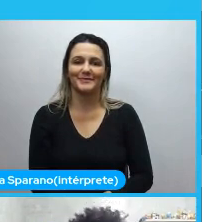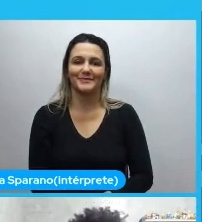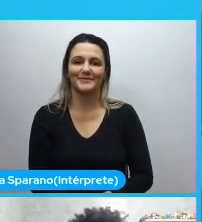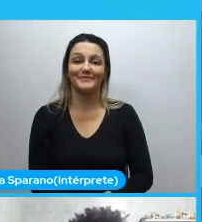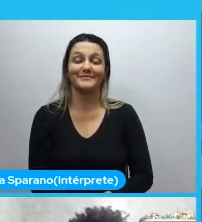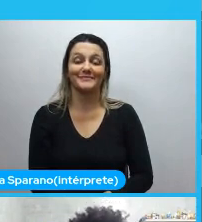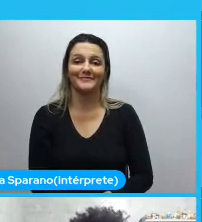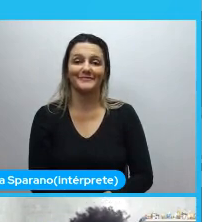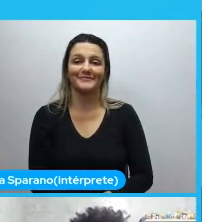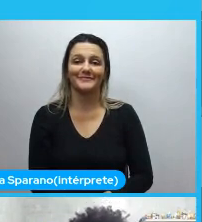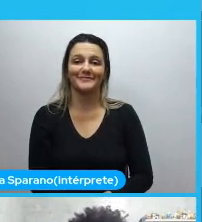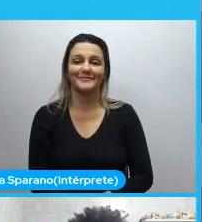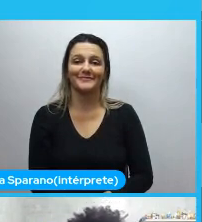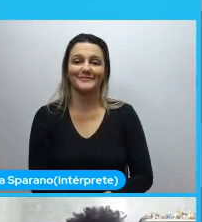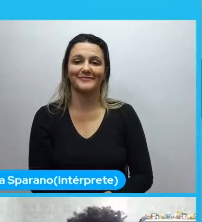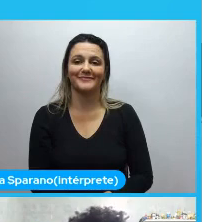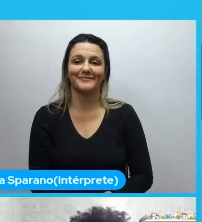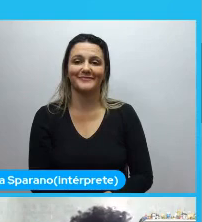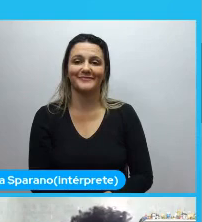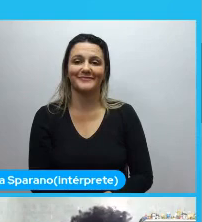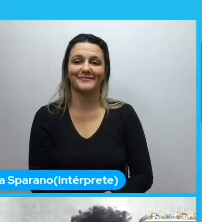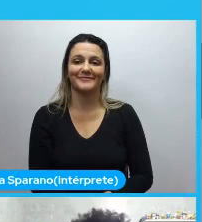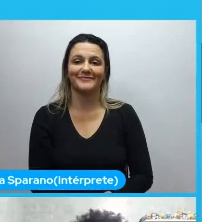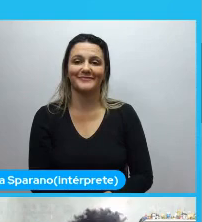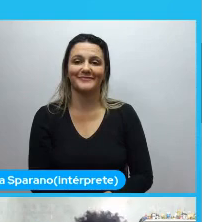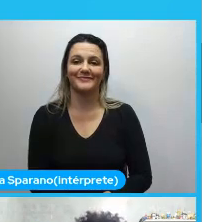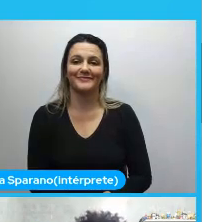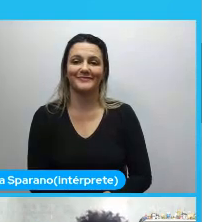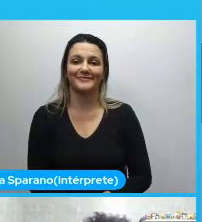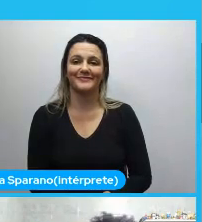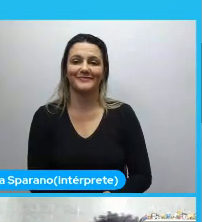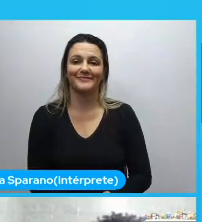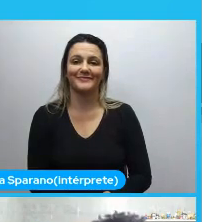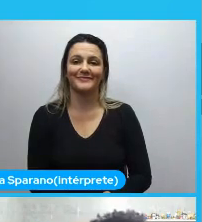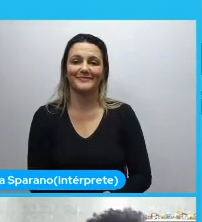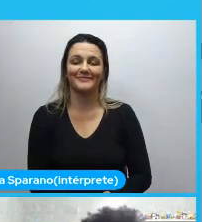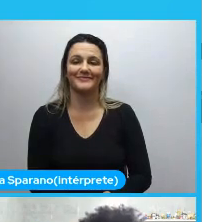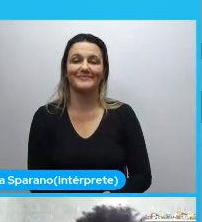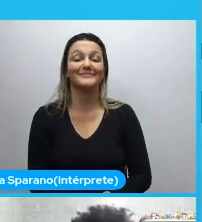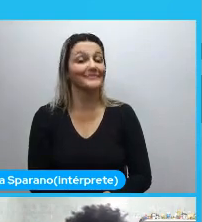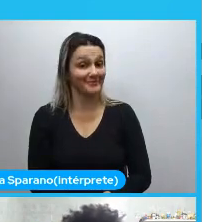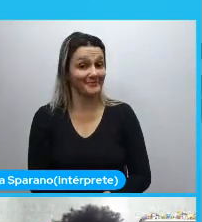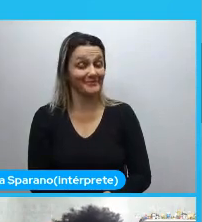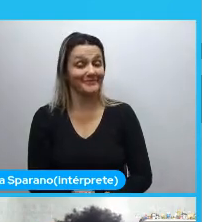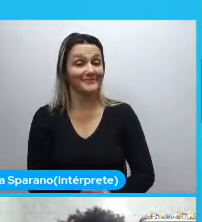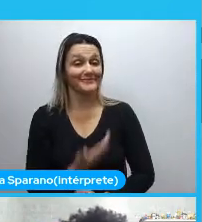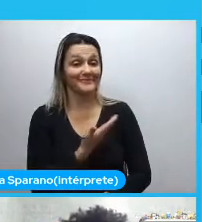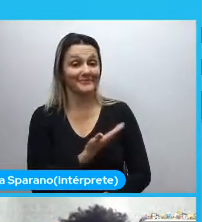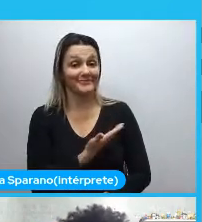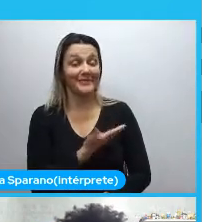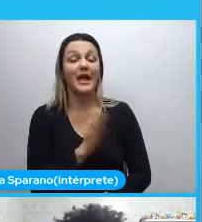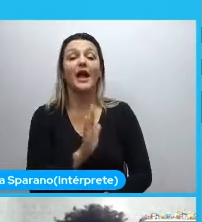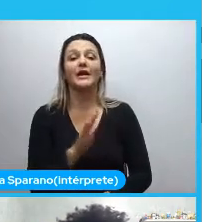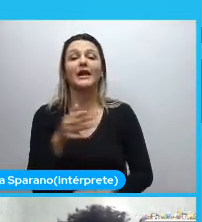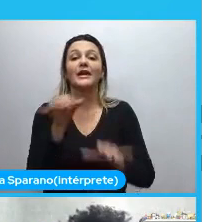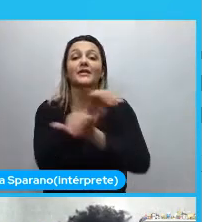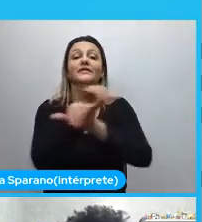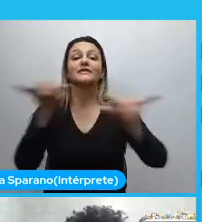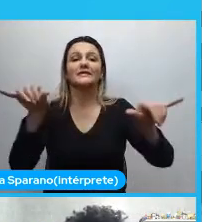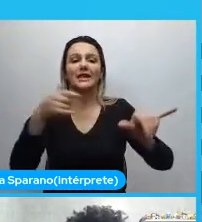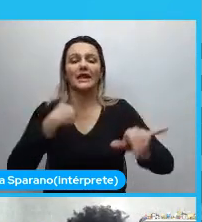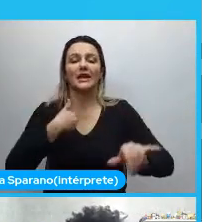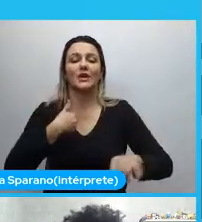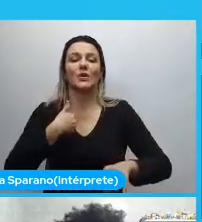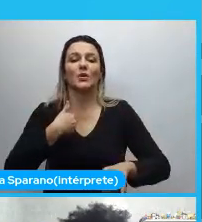Pronto, foi. Acho que foi. Deixa eu só olhar aqui. Se foi, foi. Bom, essa aí... Ah, queria avisar aqui. Eu estou